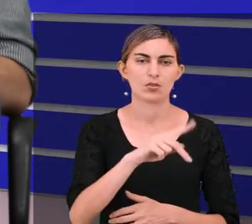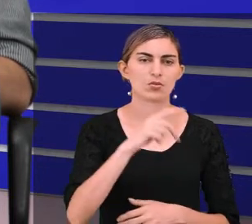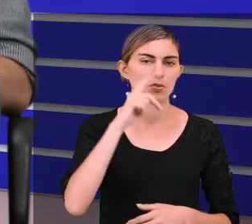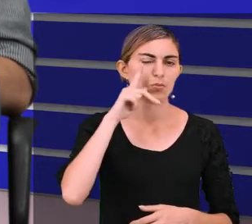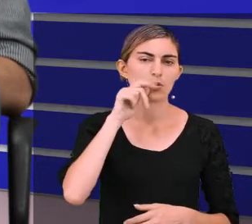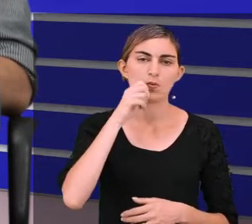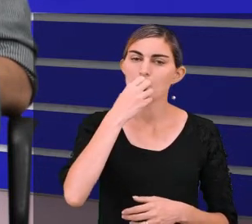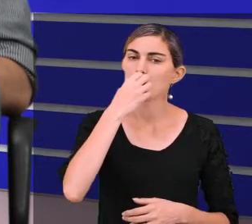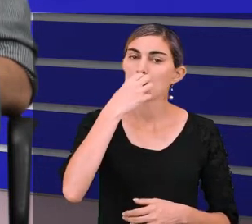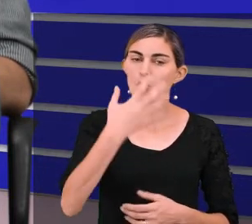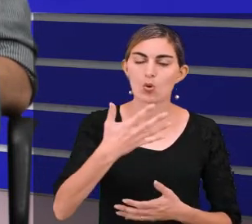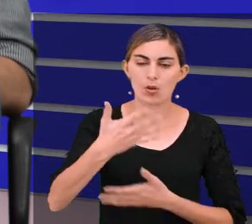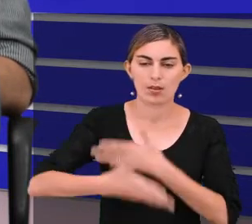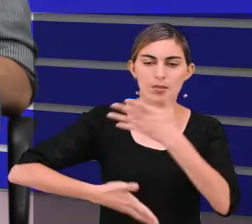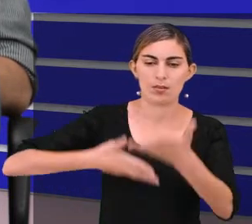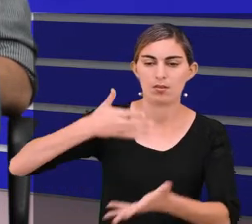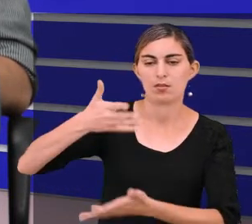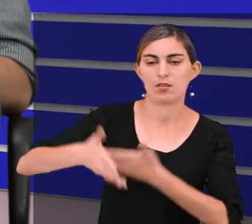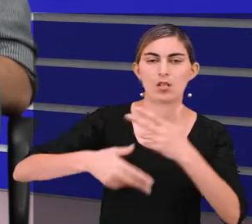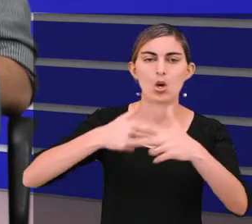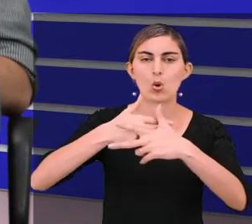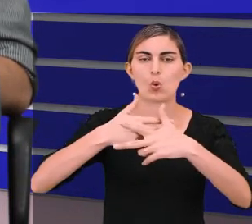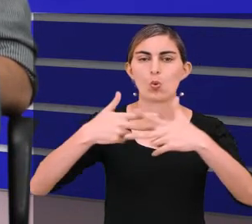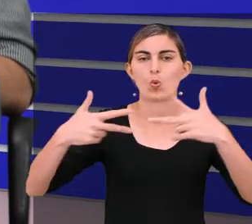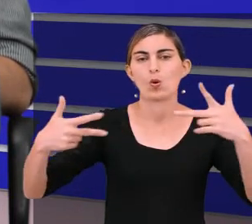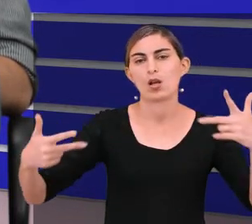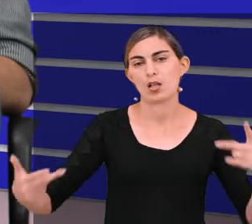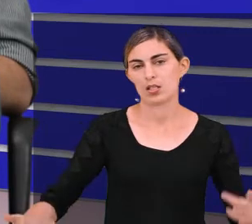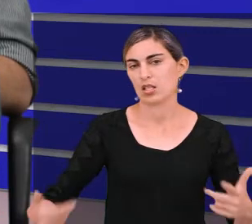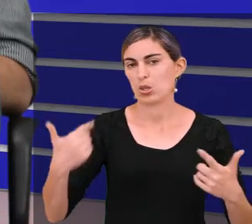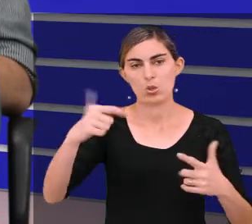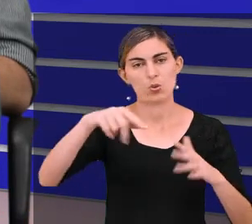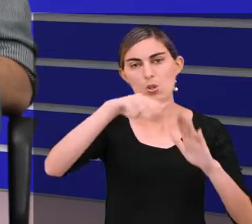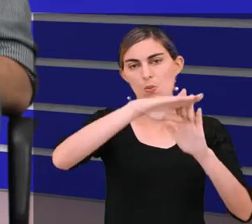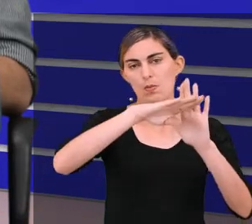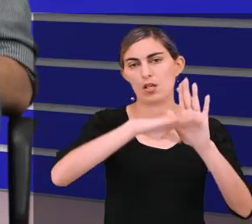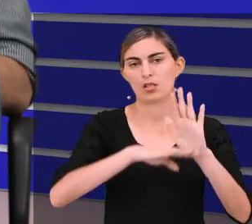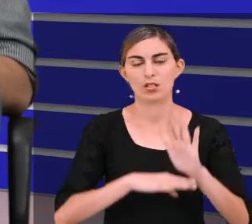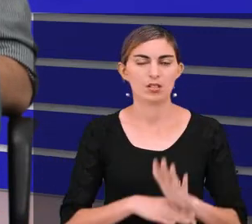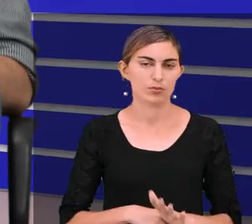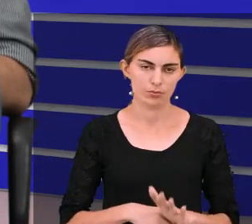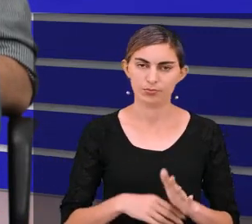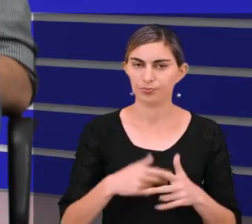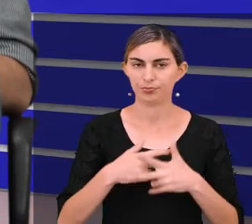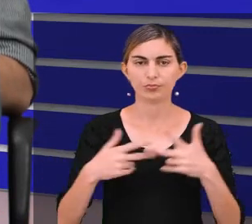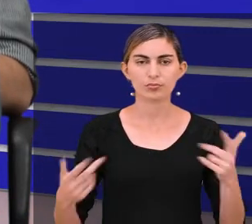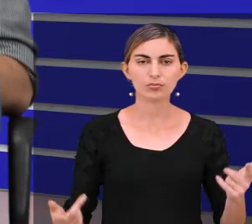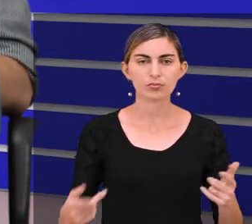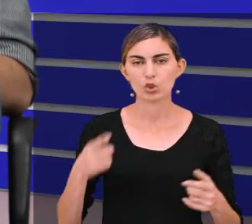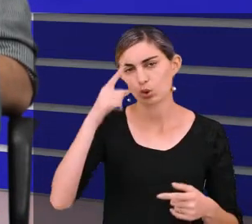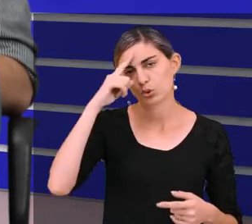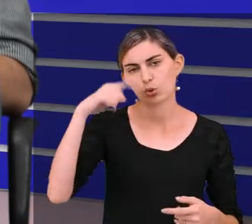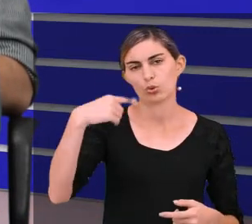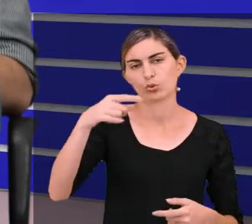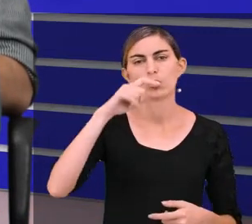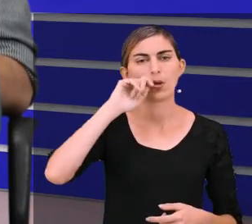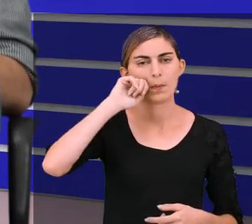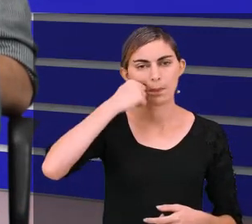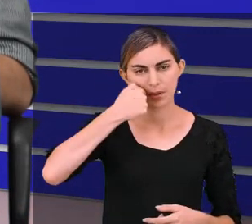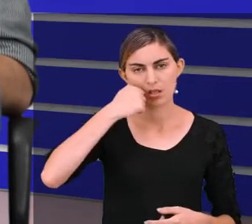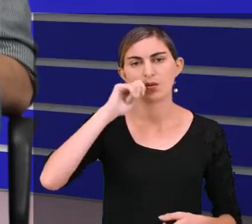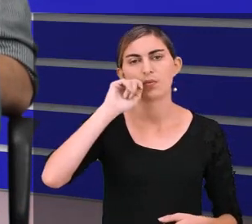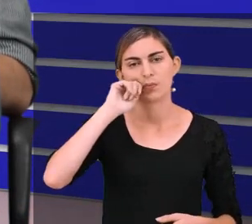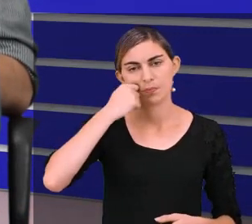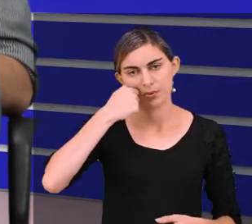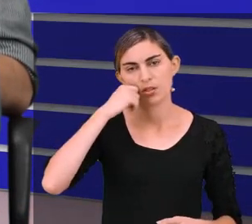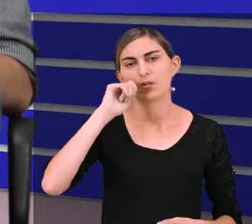Um bom atendimento, uma qualidade no produto. Não tem um padrão de produto, porque assim, você não pode todo dia comer um pão